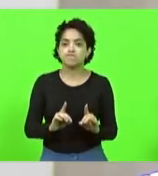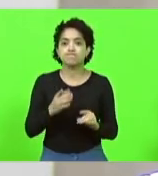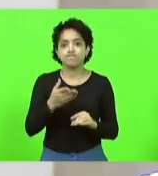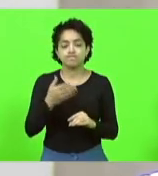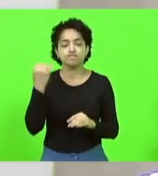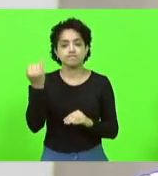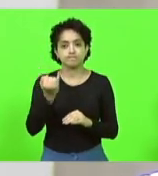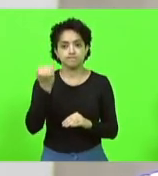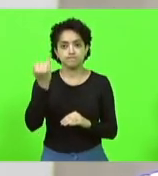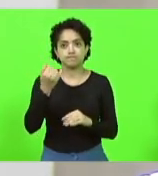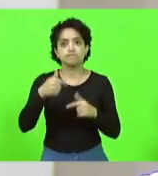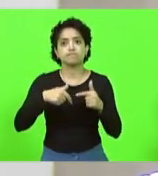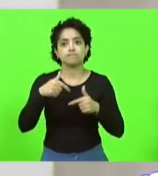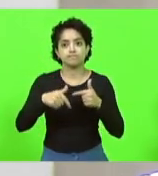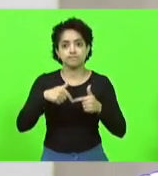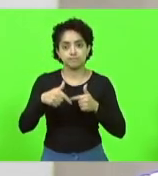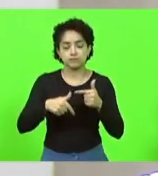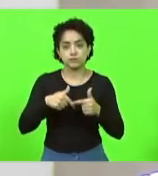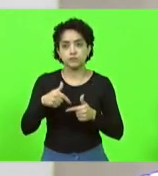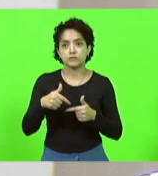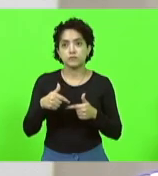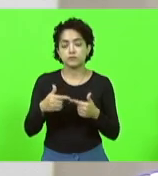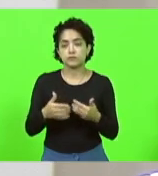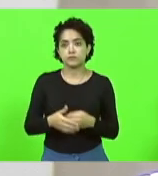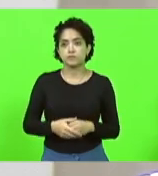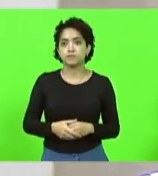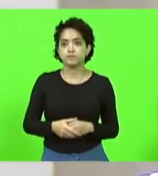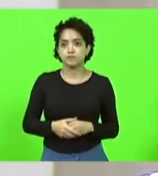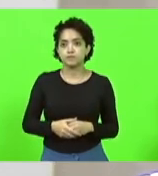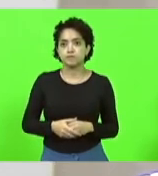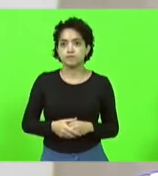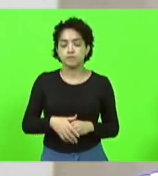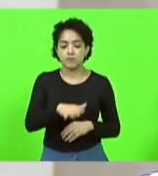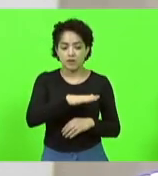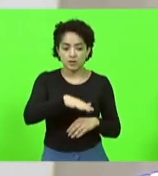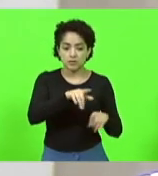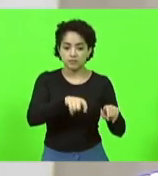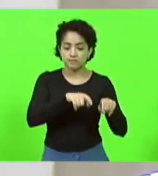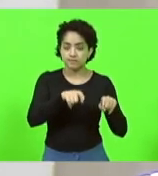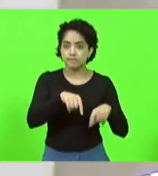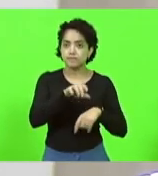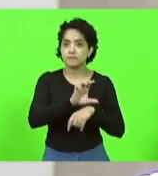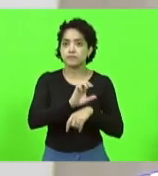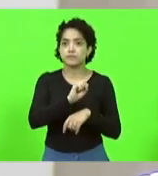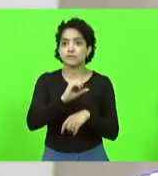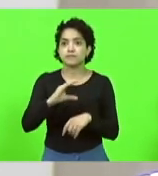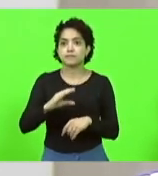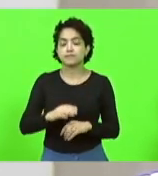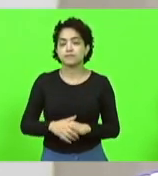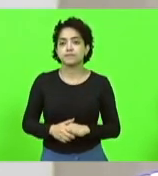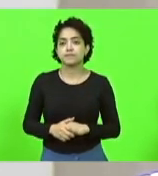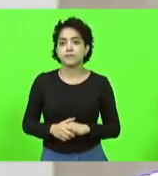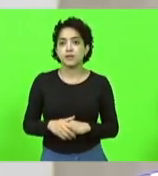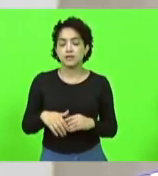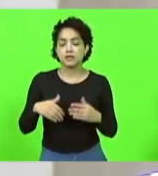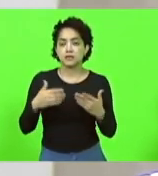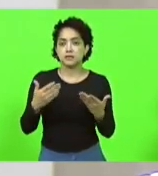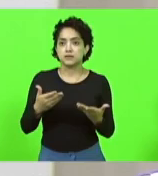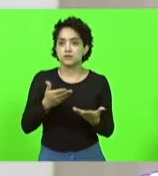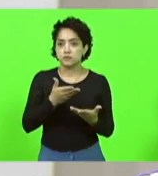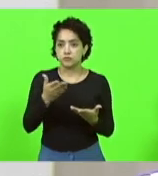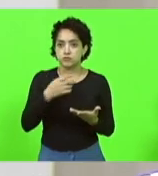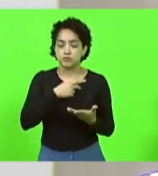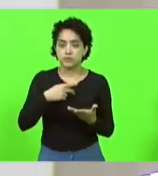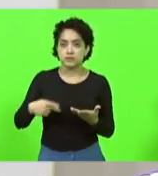atividade na roça no Estado de Santa Catarina. Então, senhor presidente,